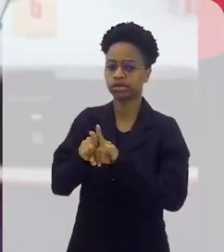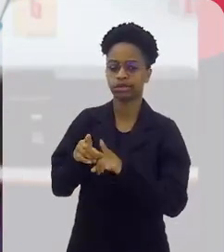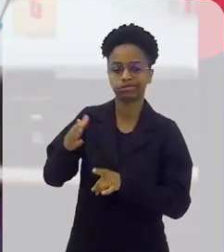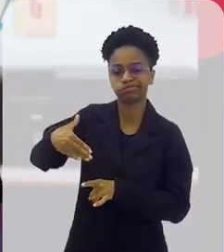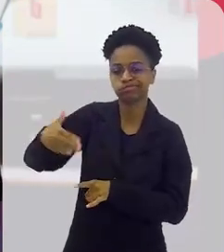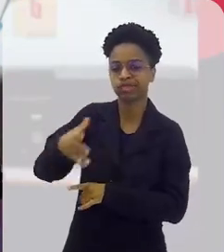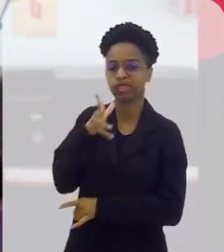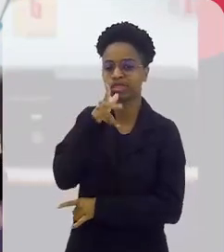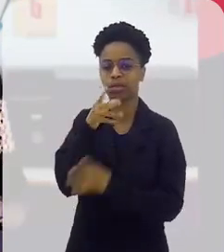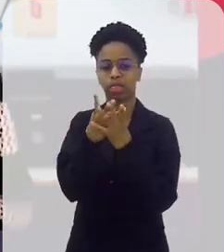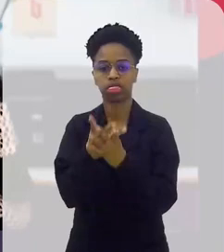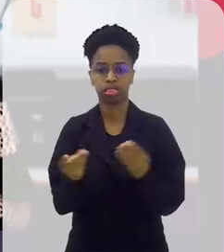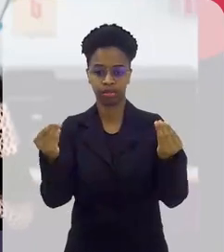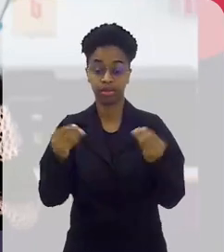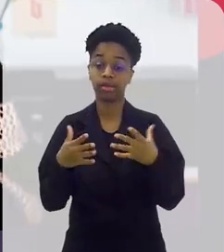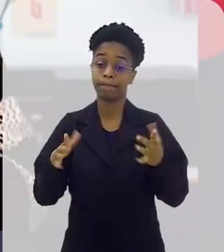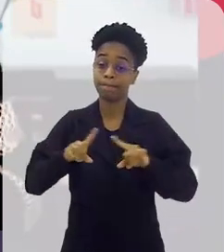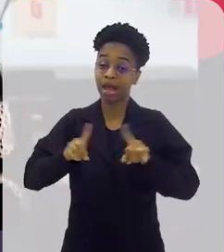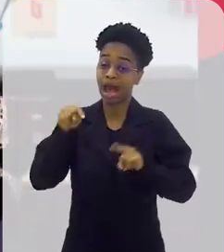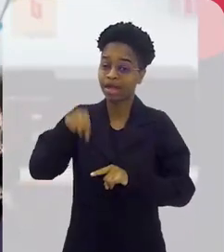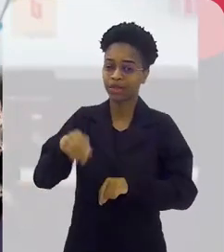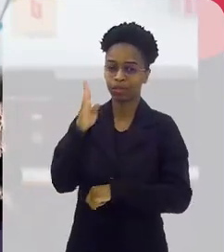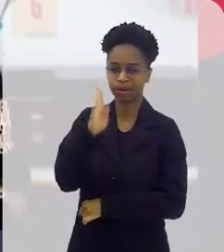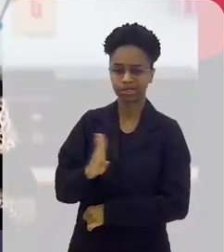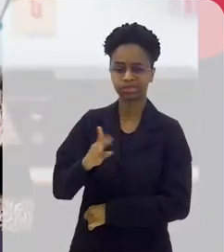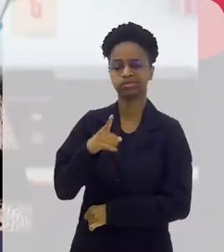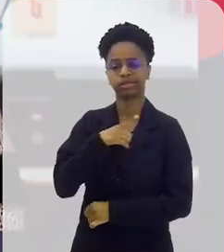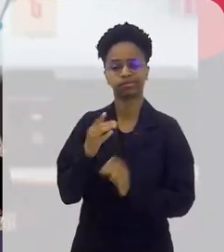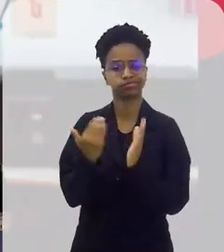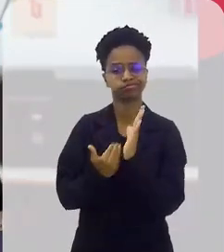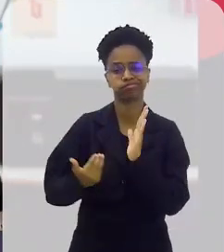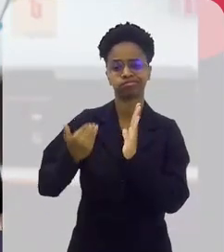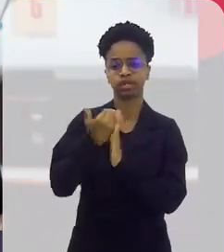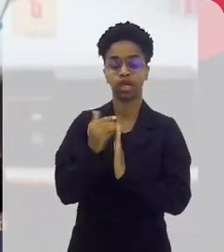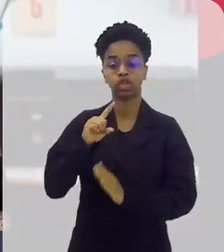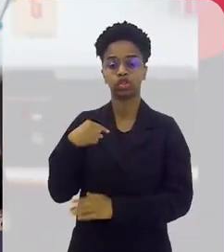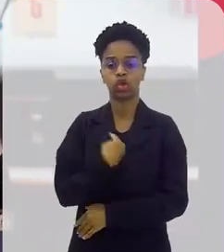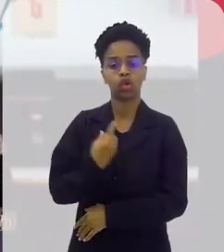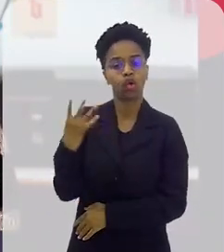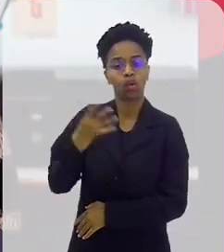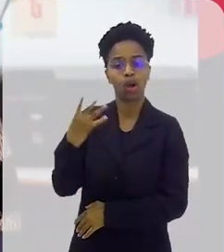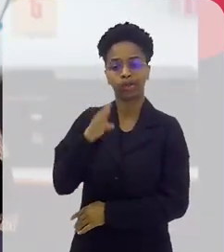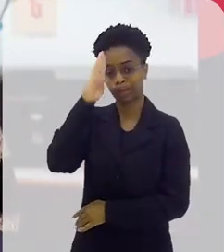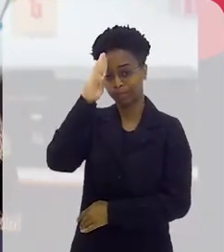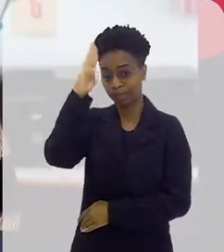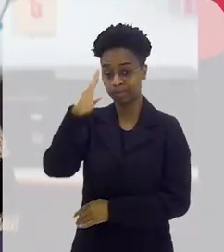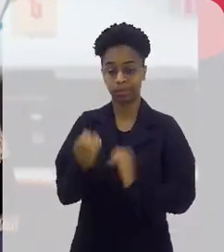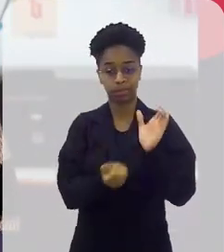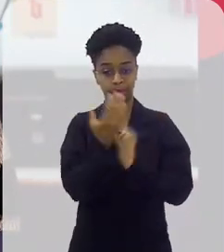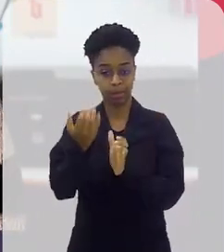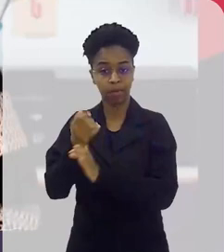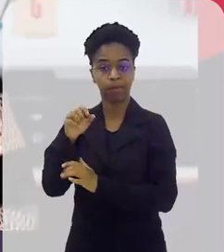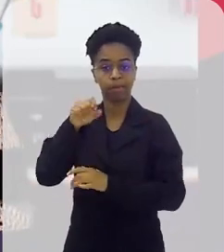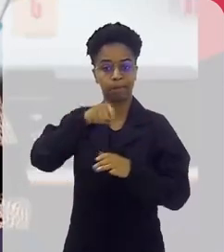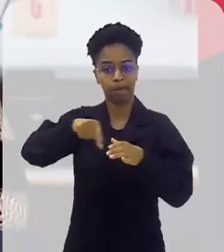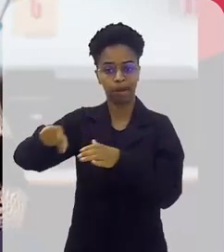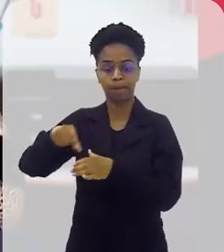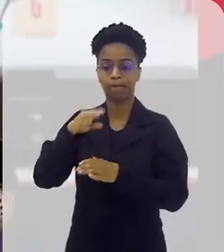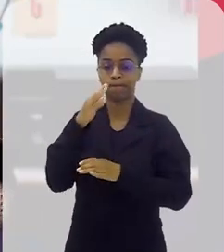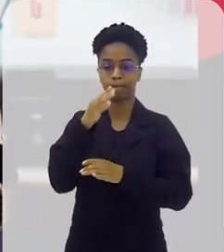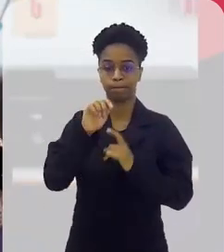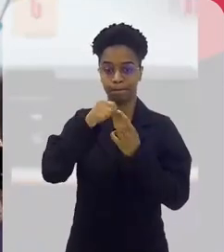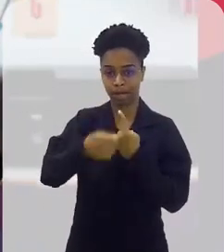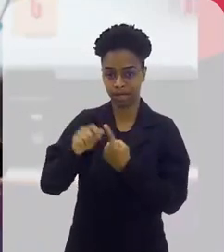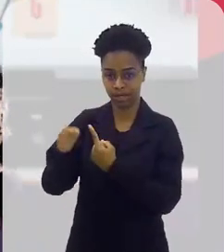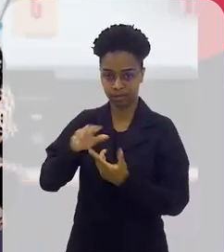E no nosso país, essa matéria-prima não falta. Somos o quarto maior produtor de banana do mundo. Então vamos